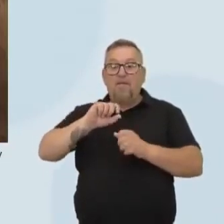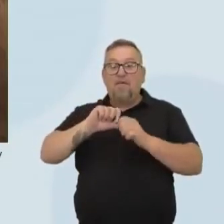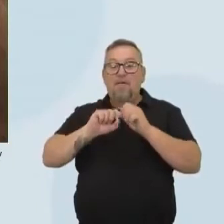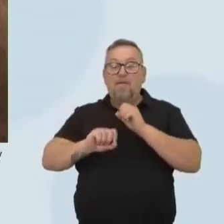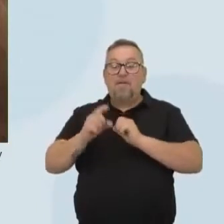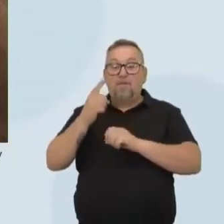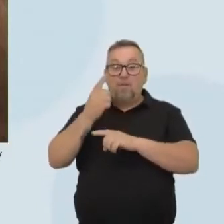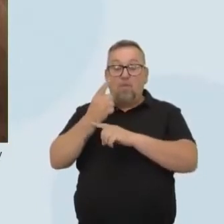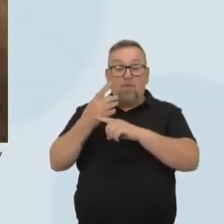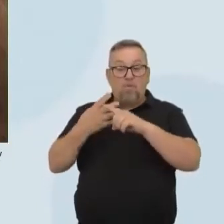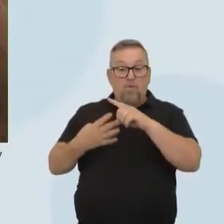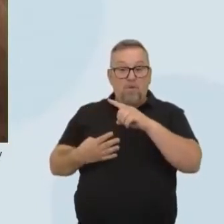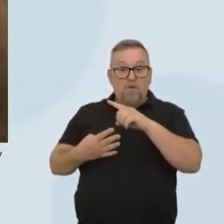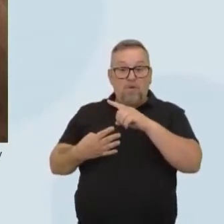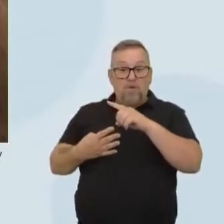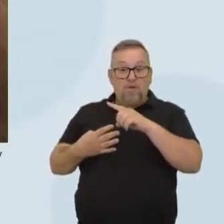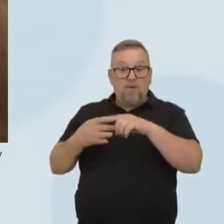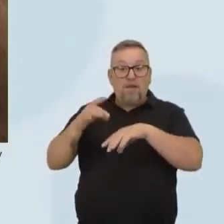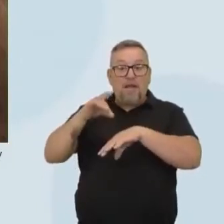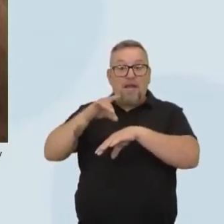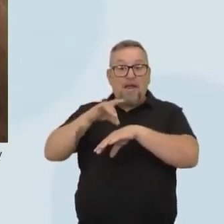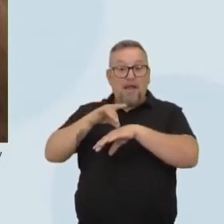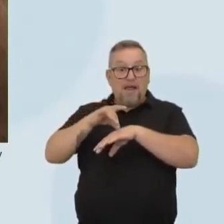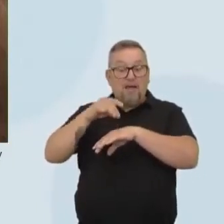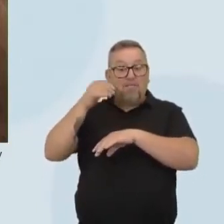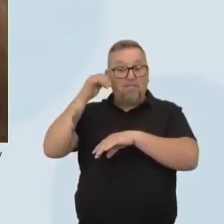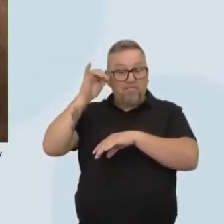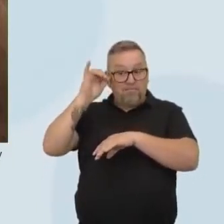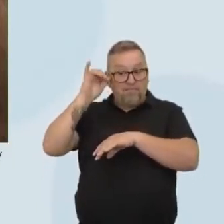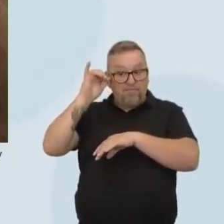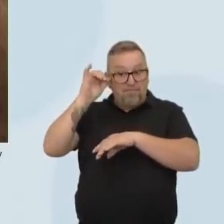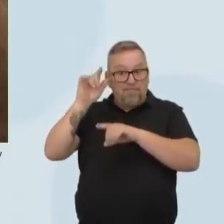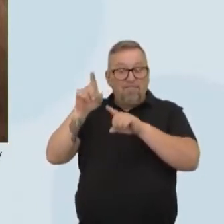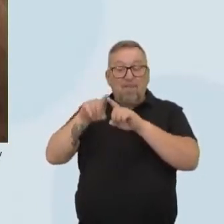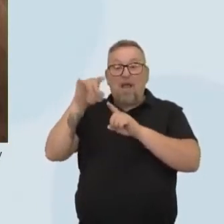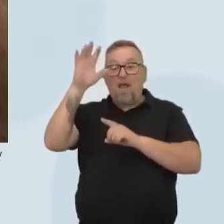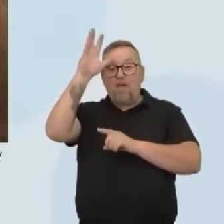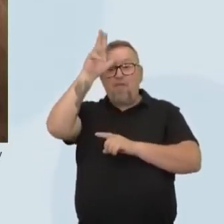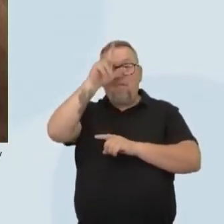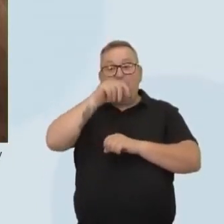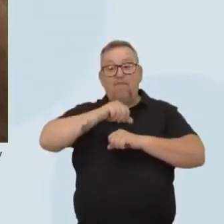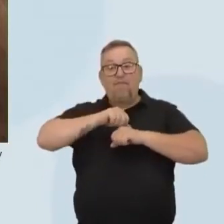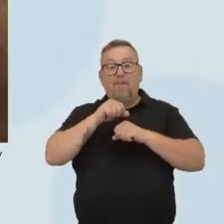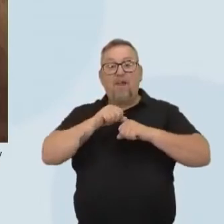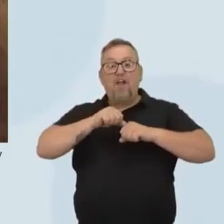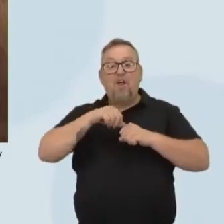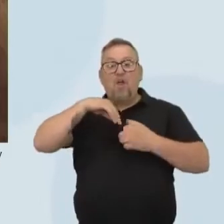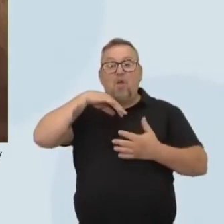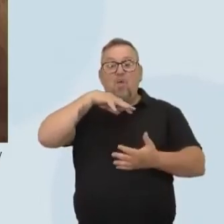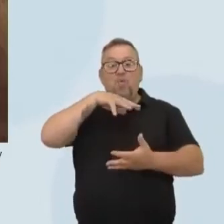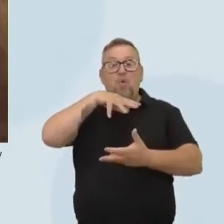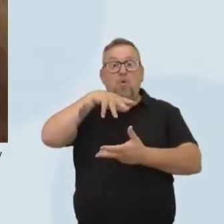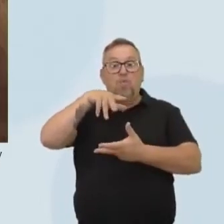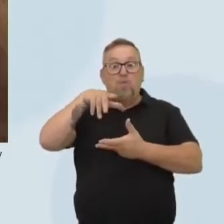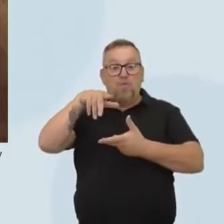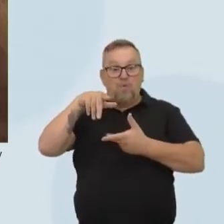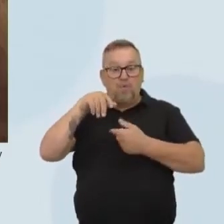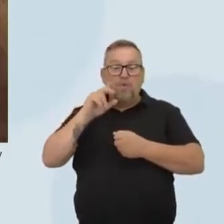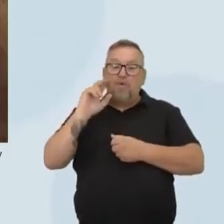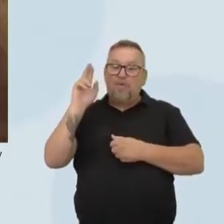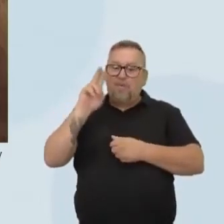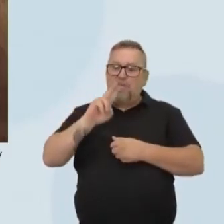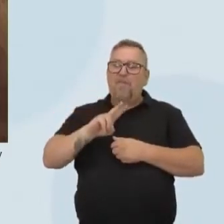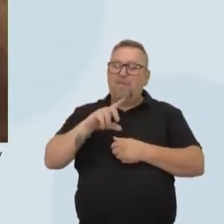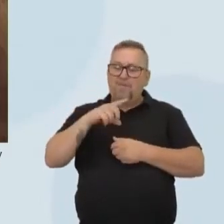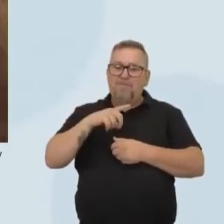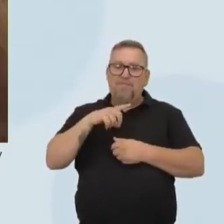25% da carne bovina e de frango do mundo. Tá vendo? Então vejam,